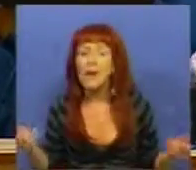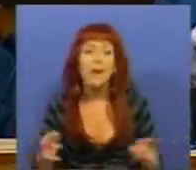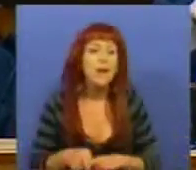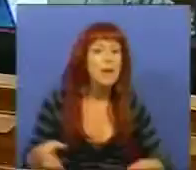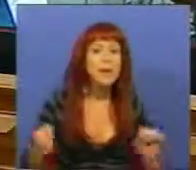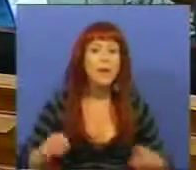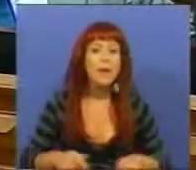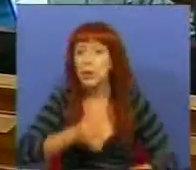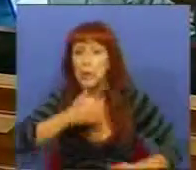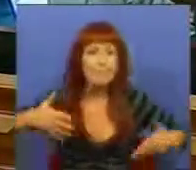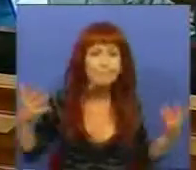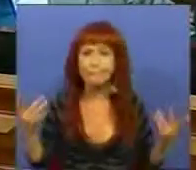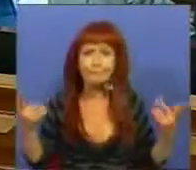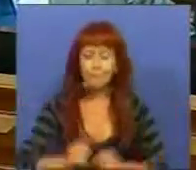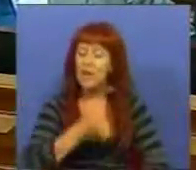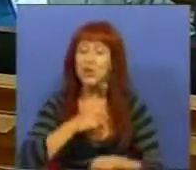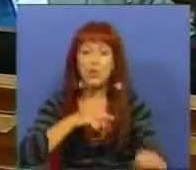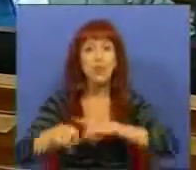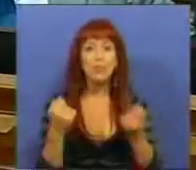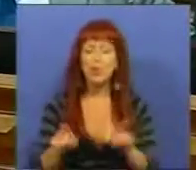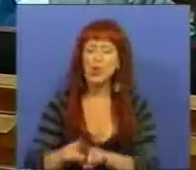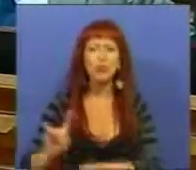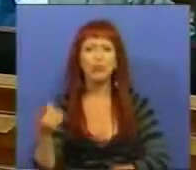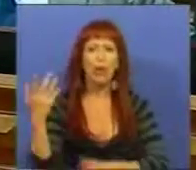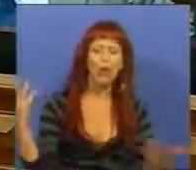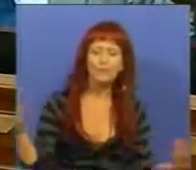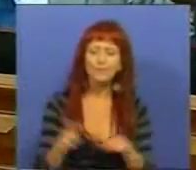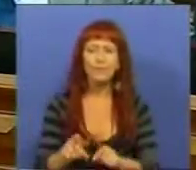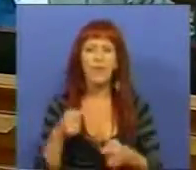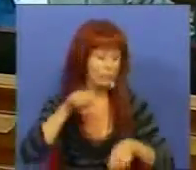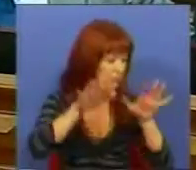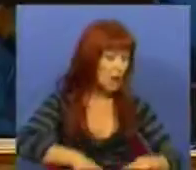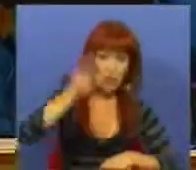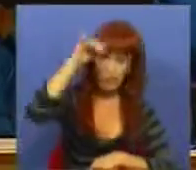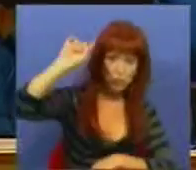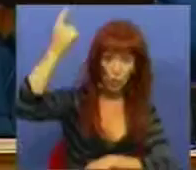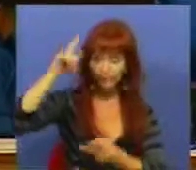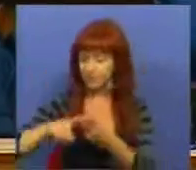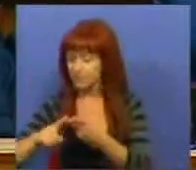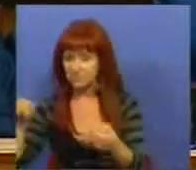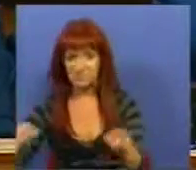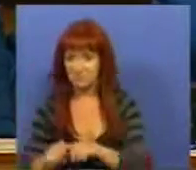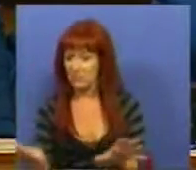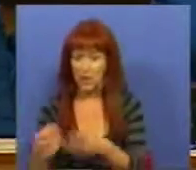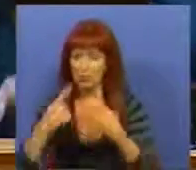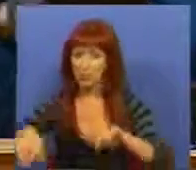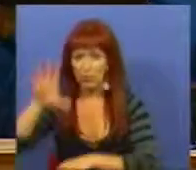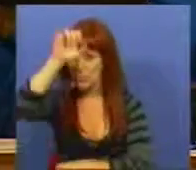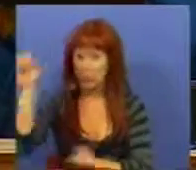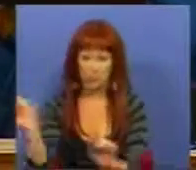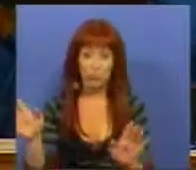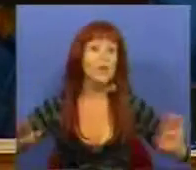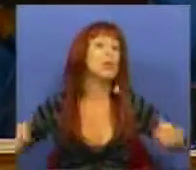nada se decide. As decisões políticas não são tomadas nem na Assembleia da República, nem no Conselho de Ministros.